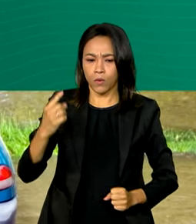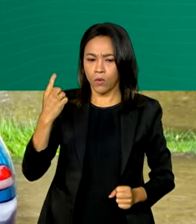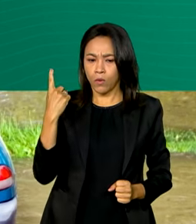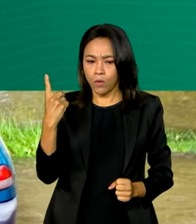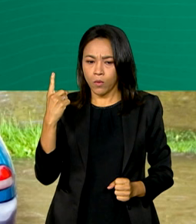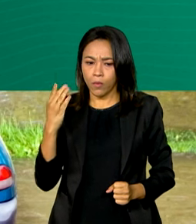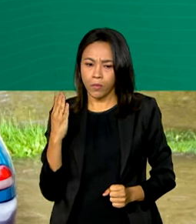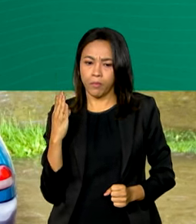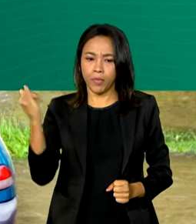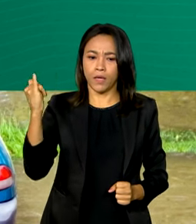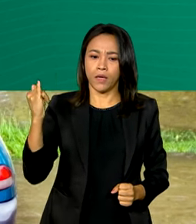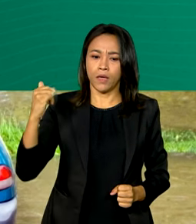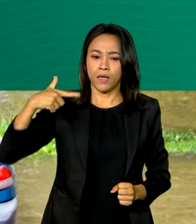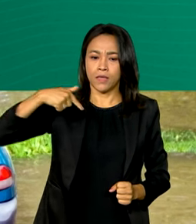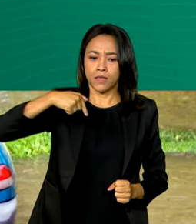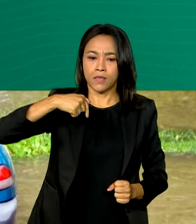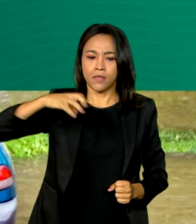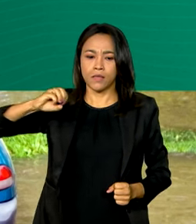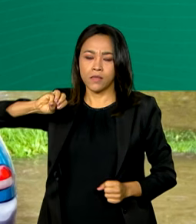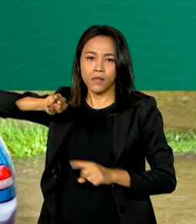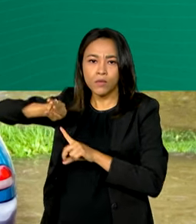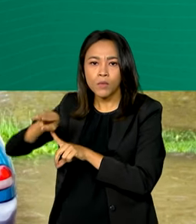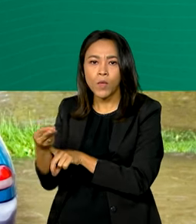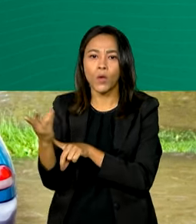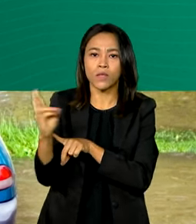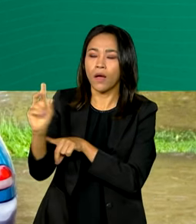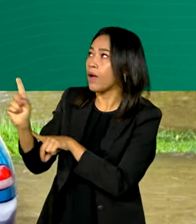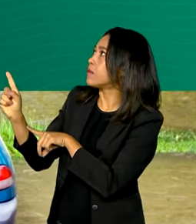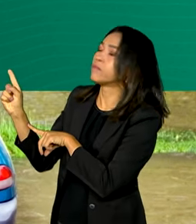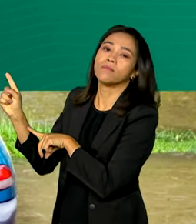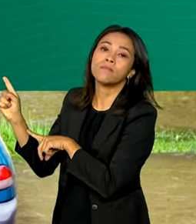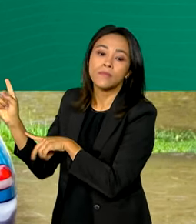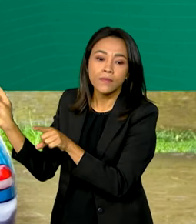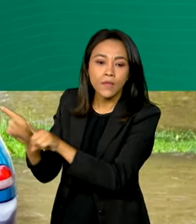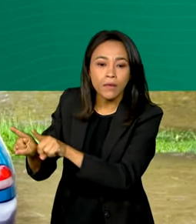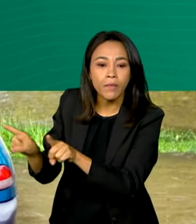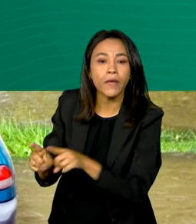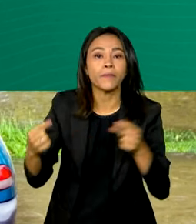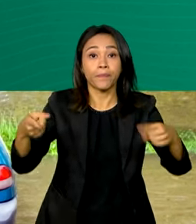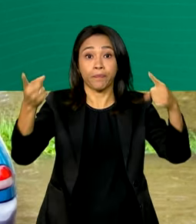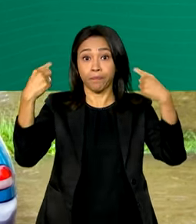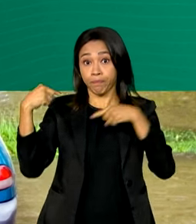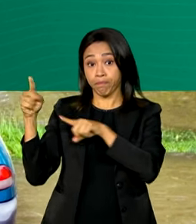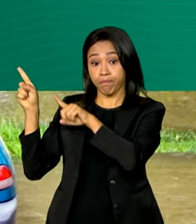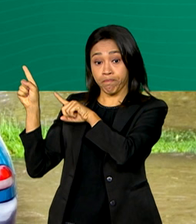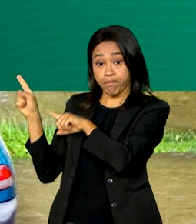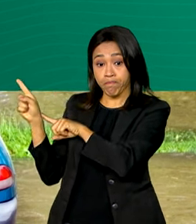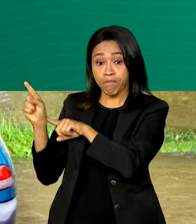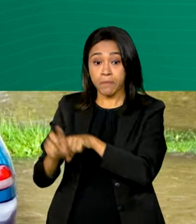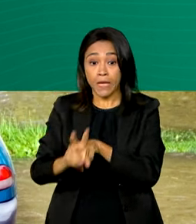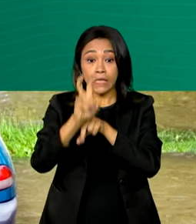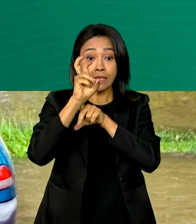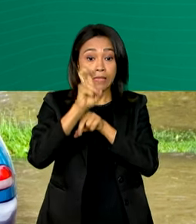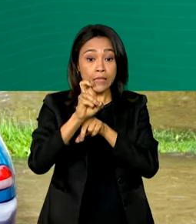1,7 bilhão. Além disso, há R 5,3